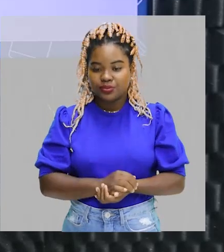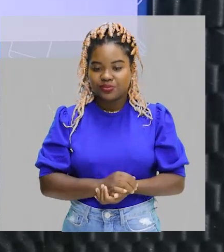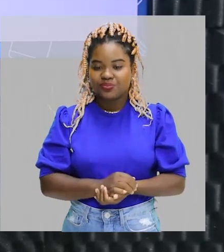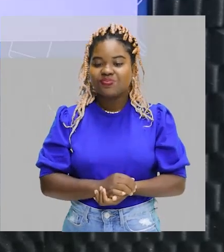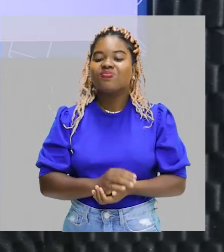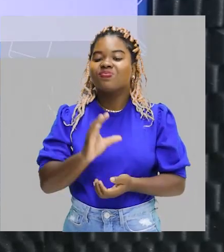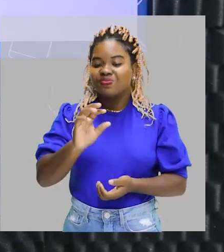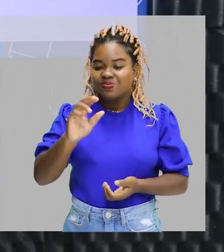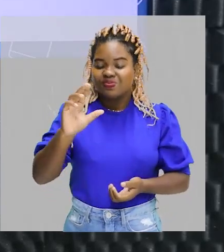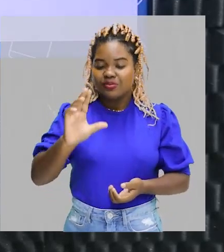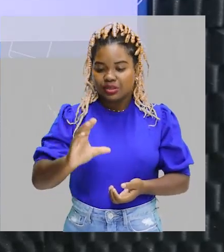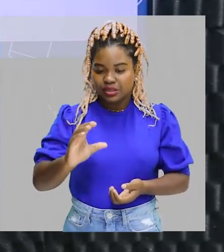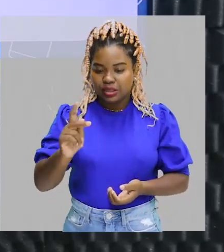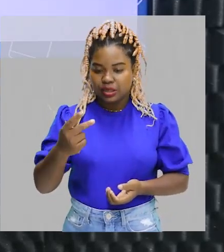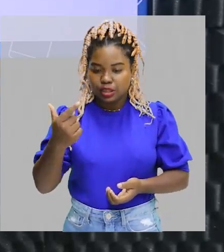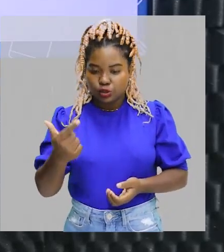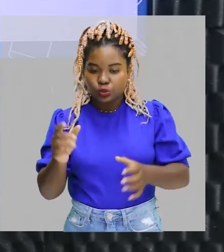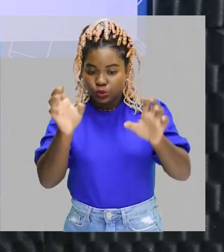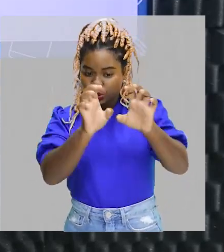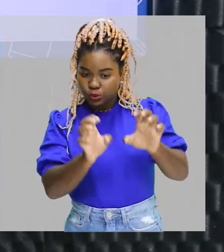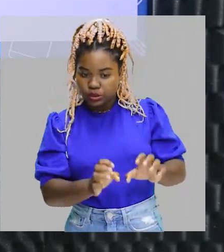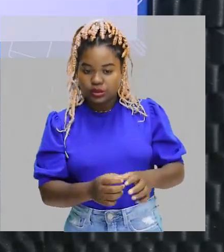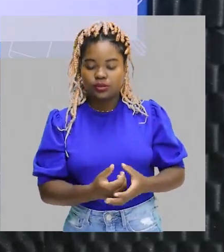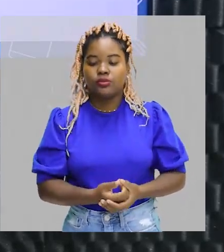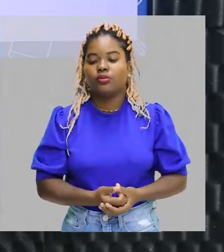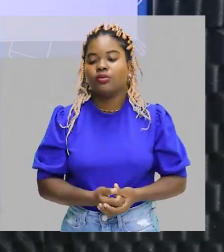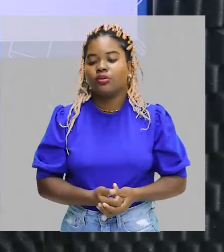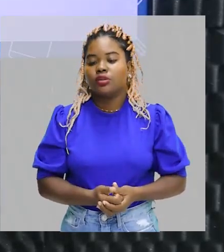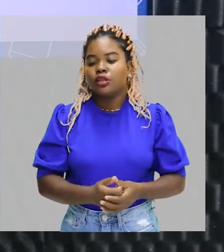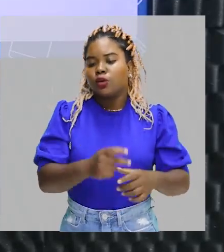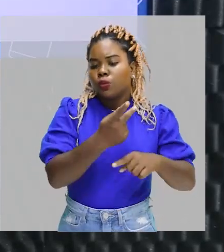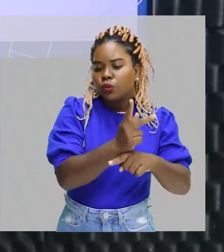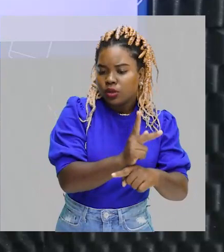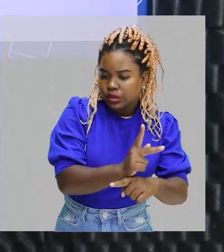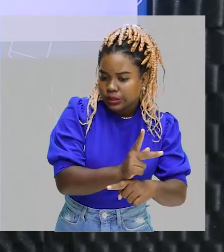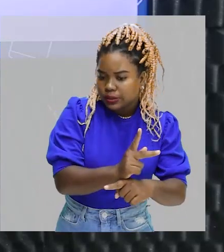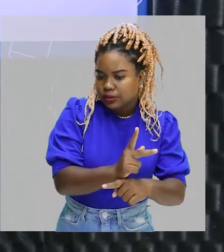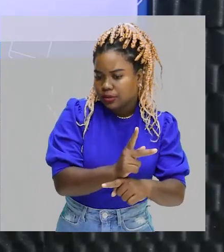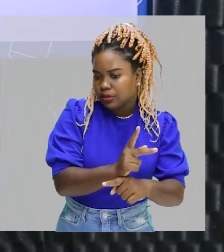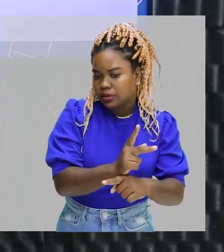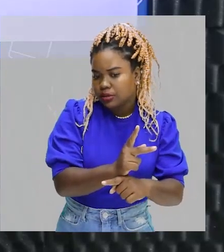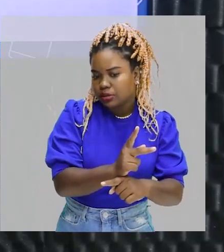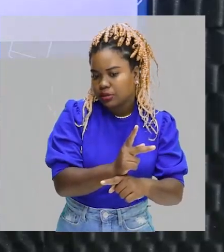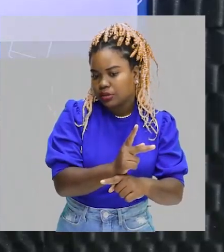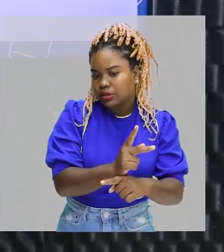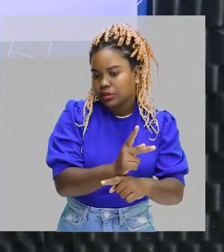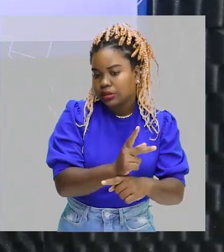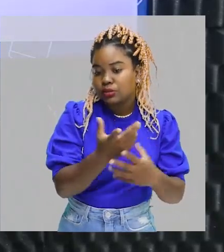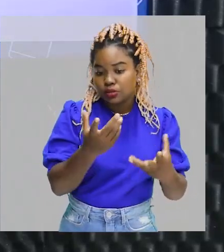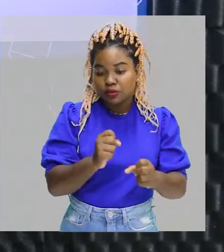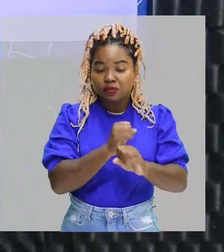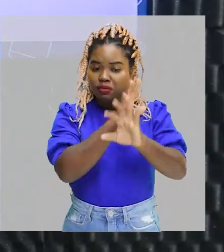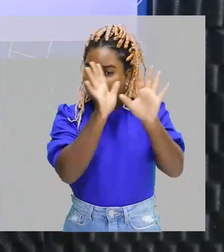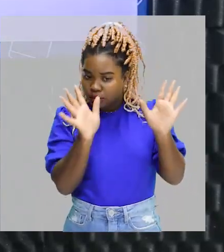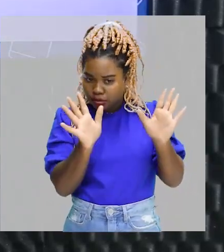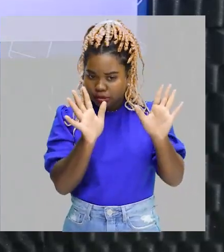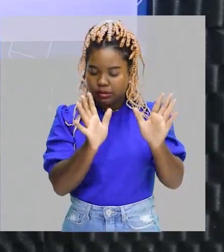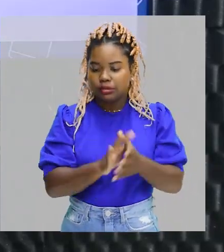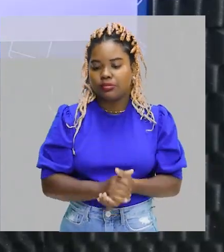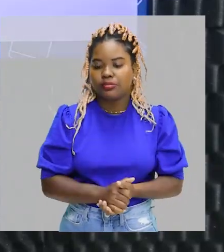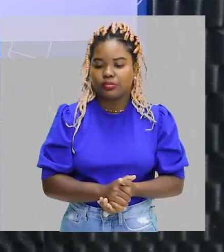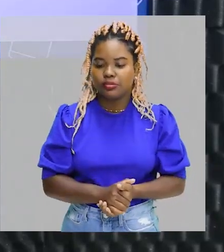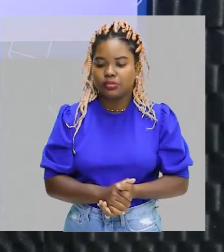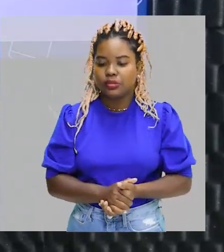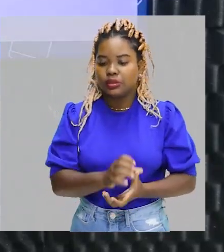esse CH₂ da estrutura. Então, os hidrogênios ficam subtendidos. Show de bola?